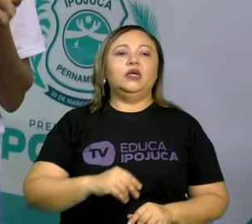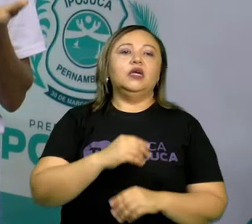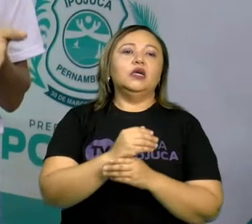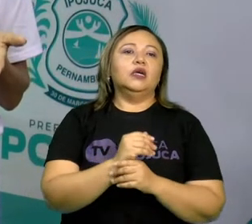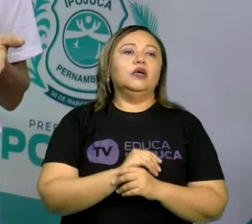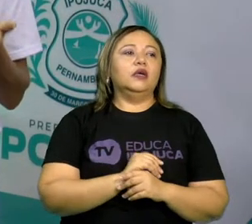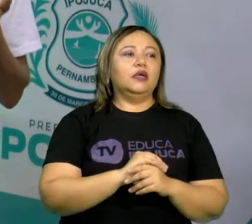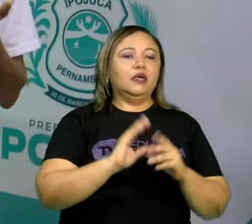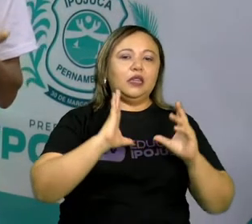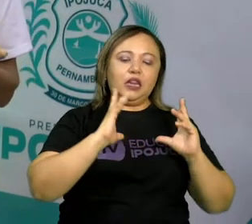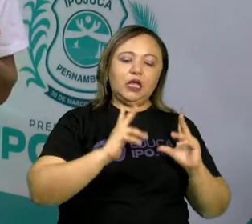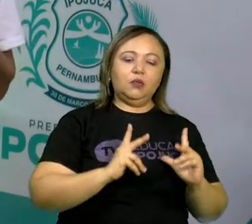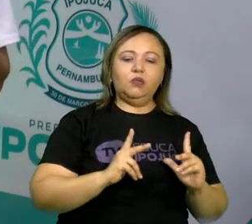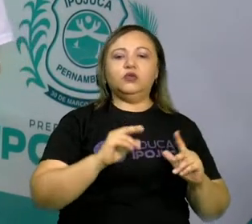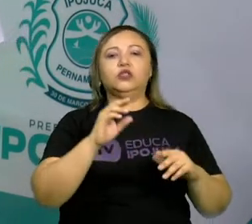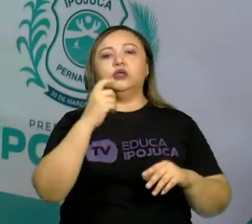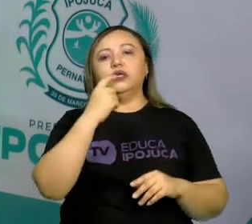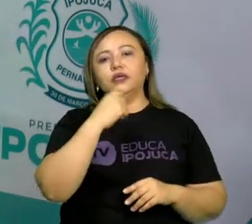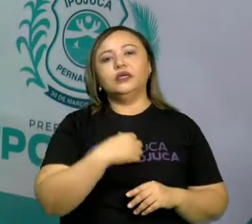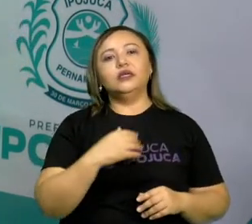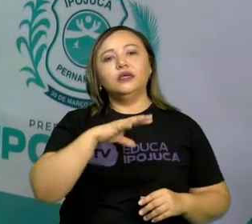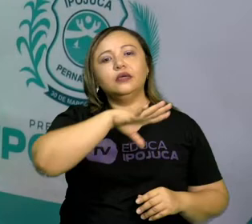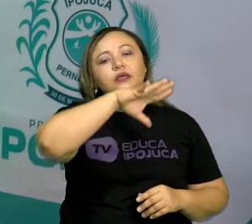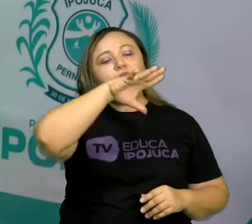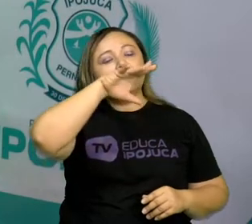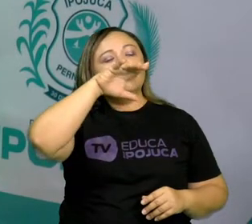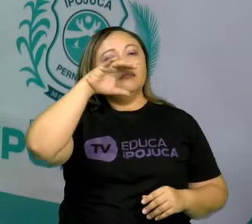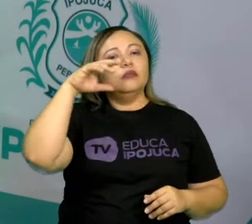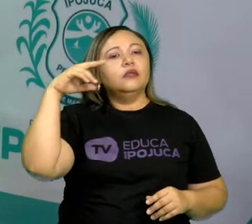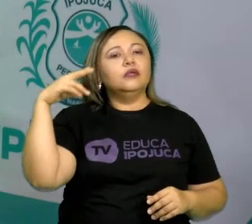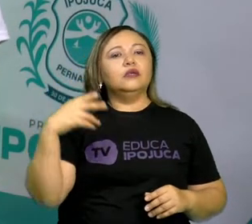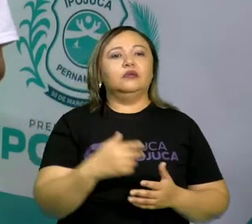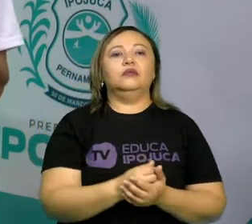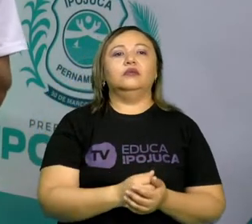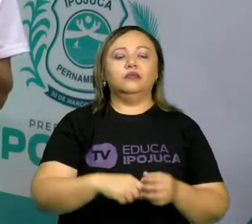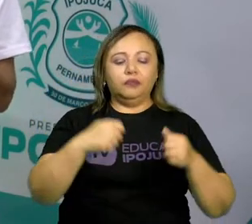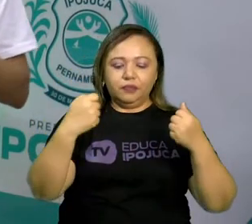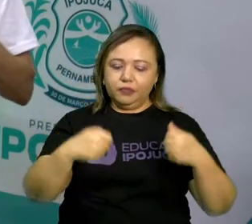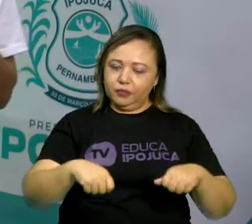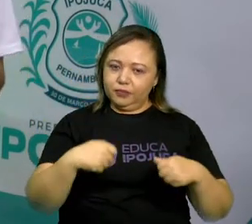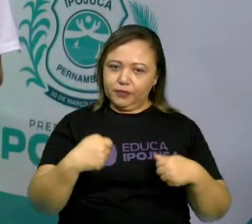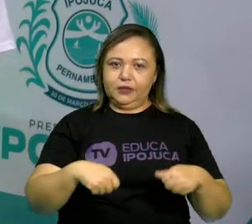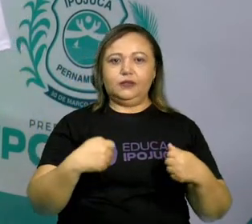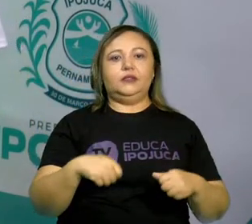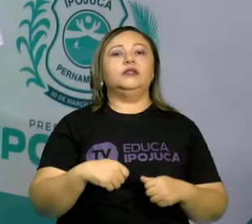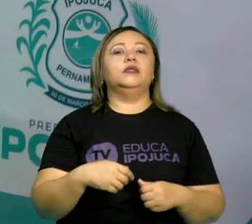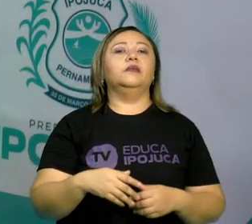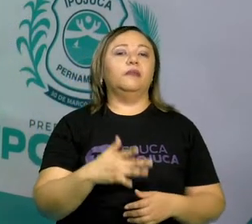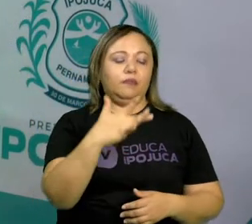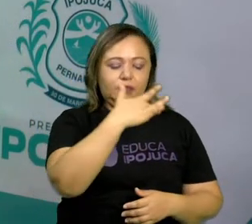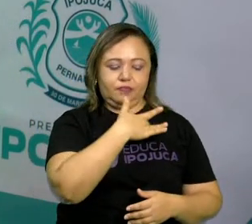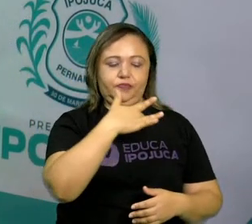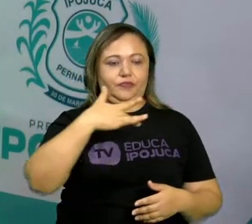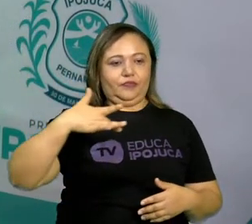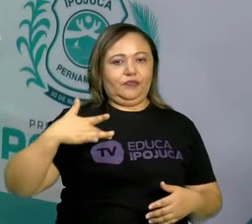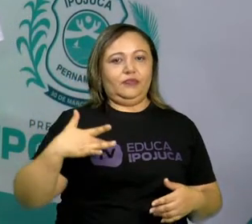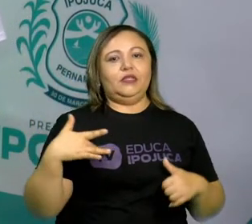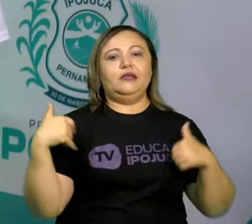aconchegante, limpo, cheiroso, porque nós merecemos um lar